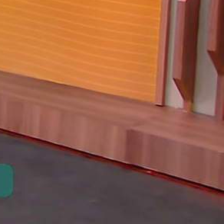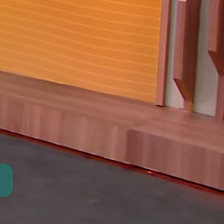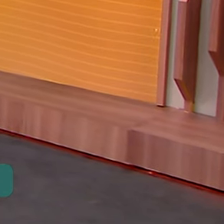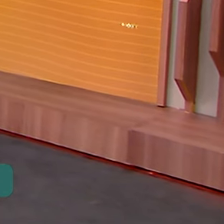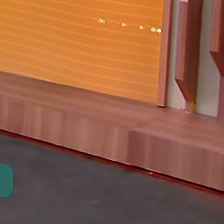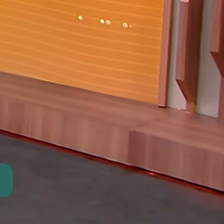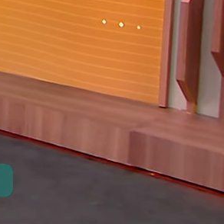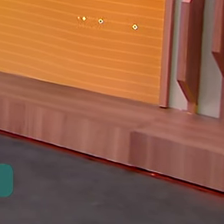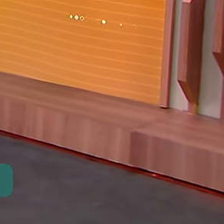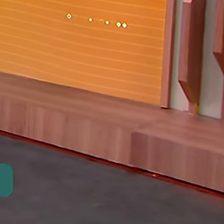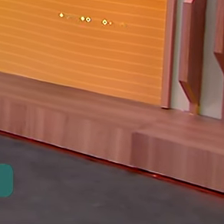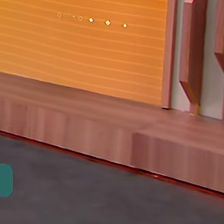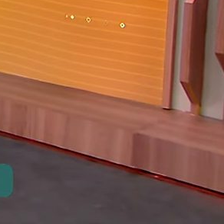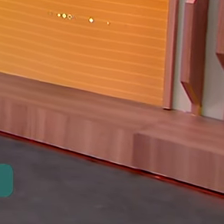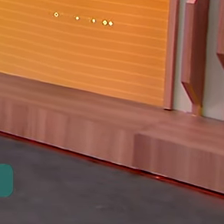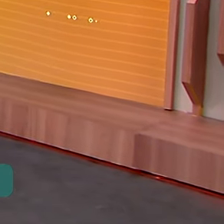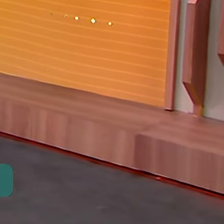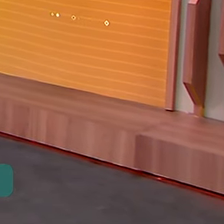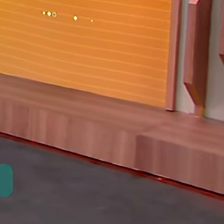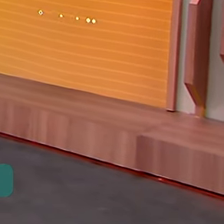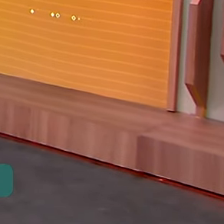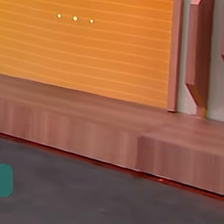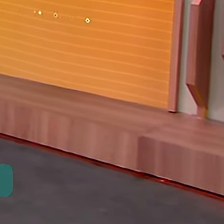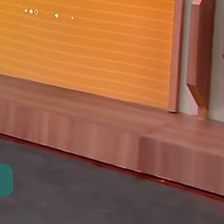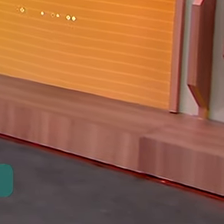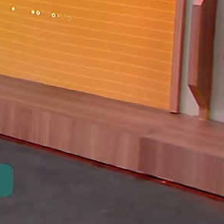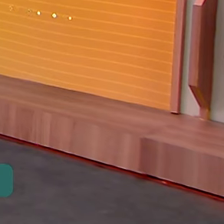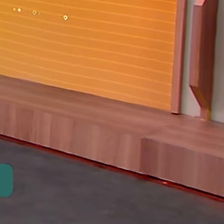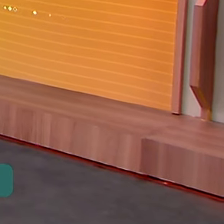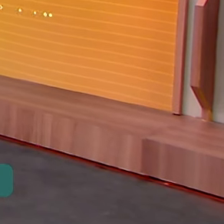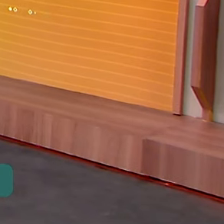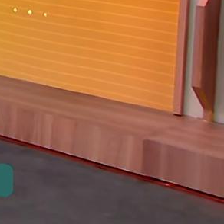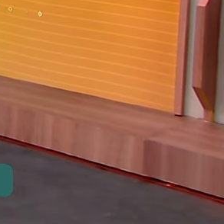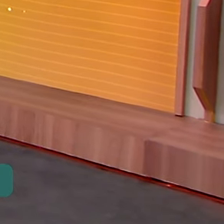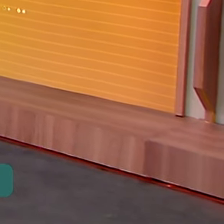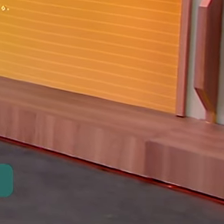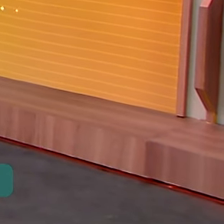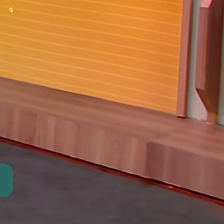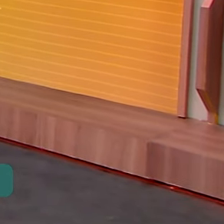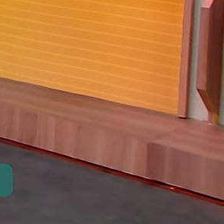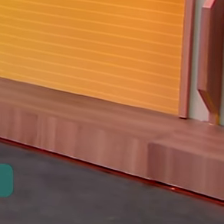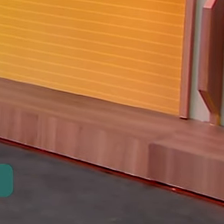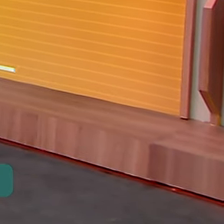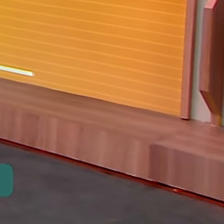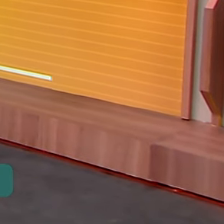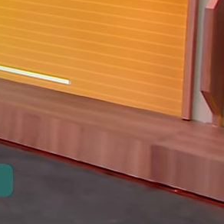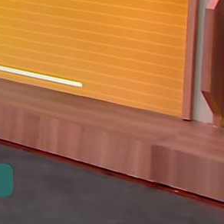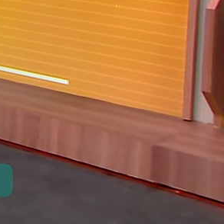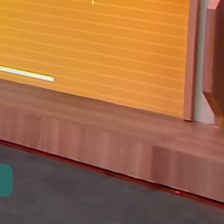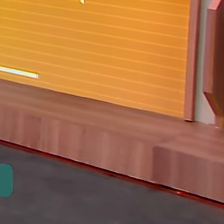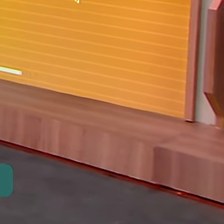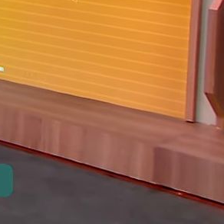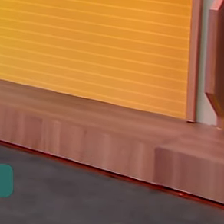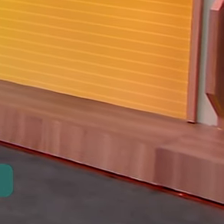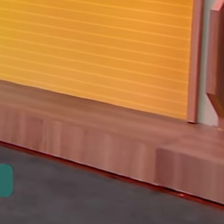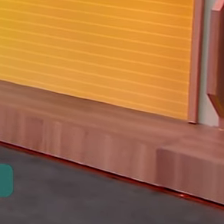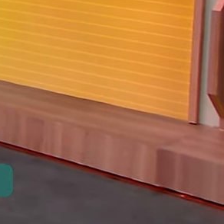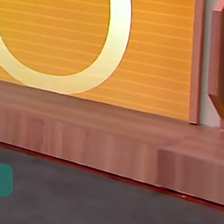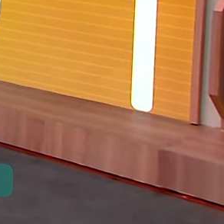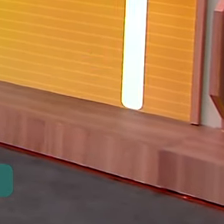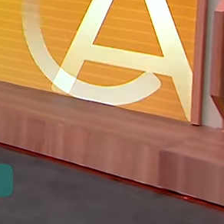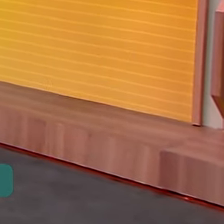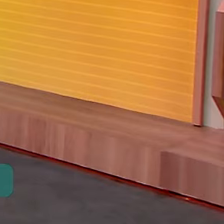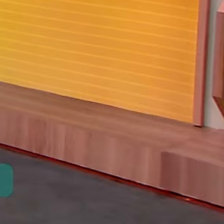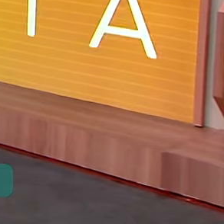recursos humanos e financeiros para socorrer o povo Yanomami. E os resultados são visíveis, com queda de mortalidade e